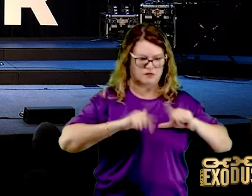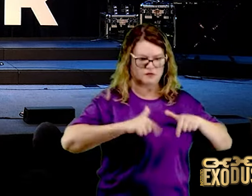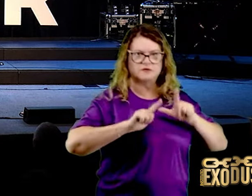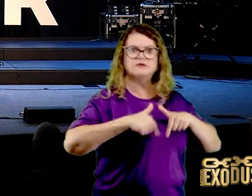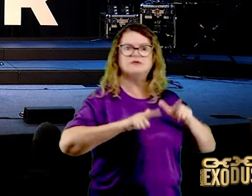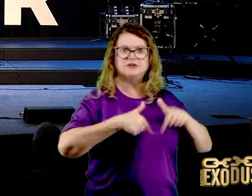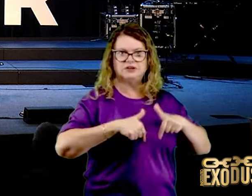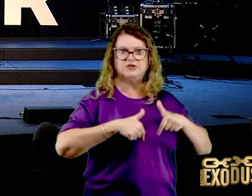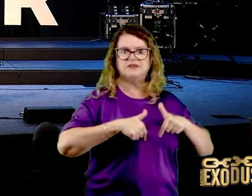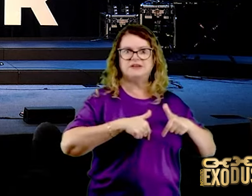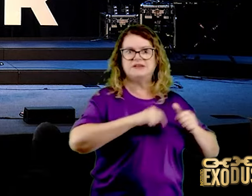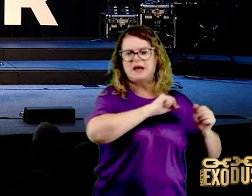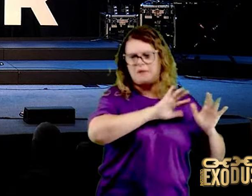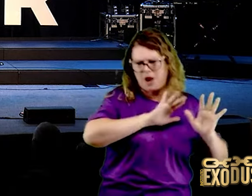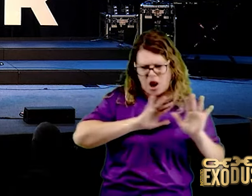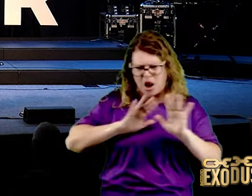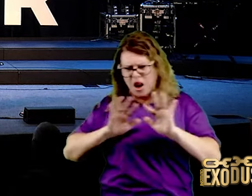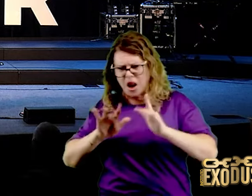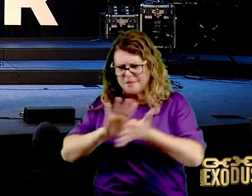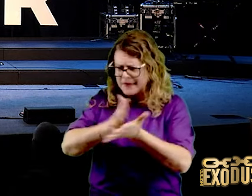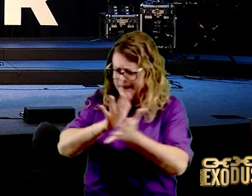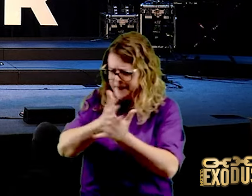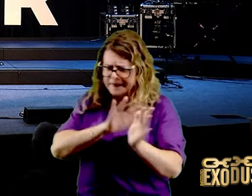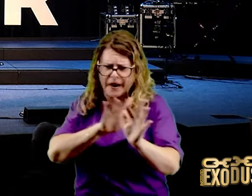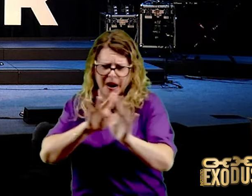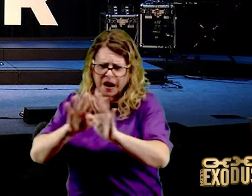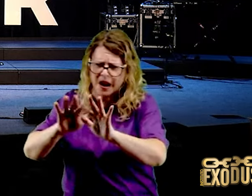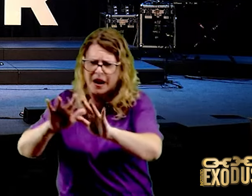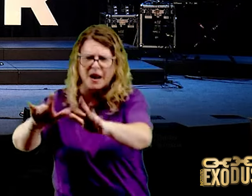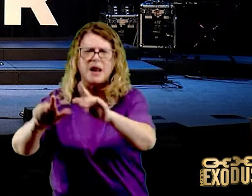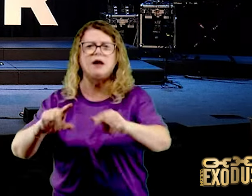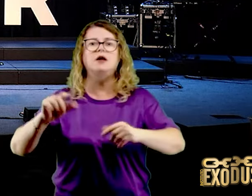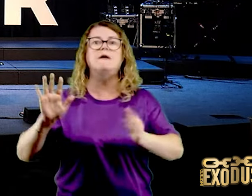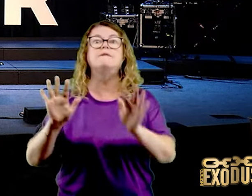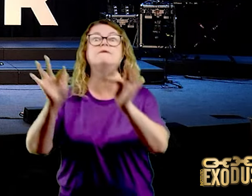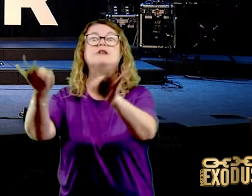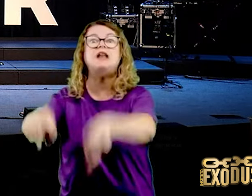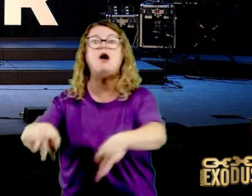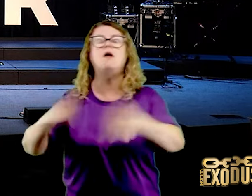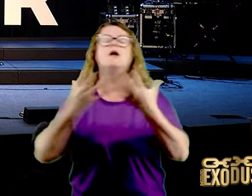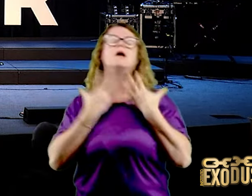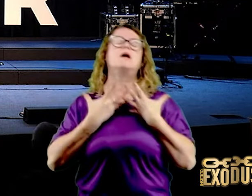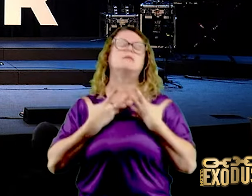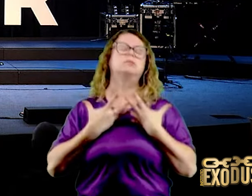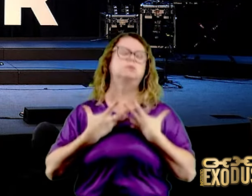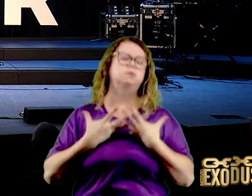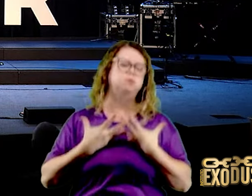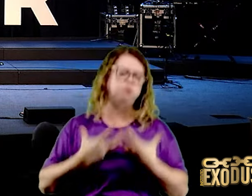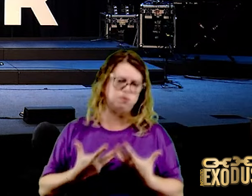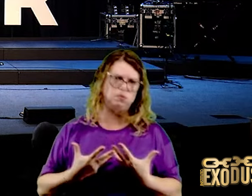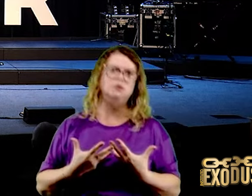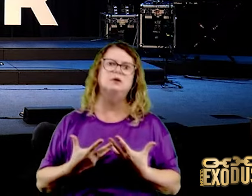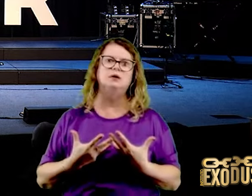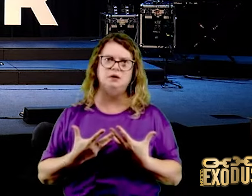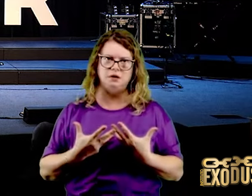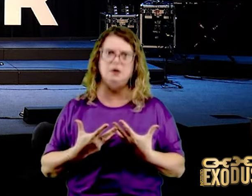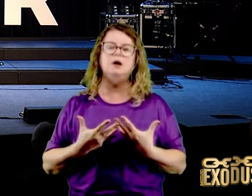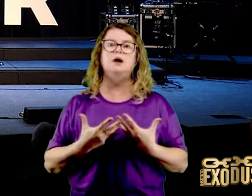completamente exaustos, diga exaustos, diga exaustos, a guerra espiritual cansa.